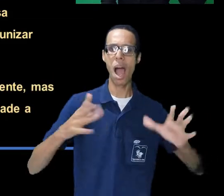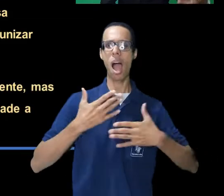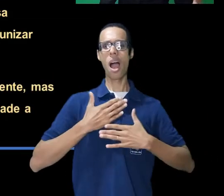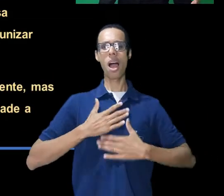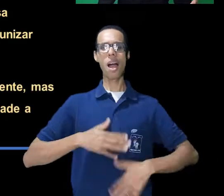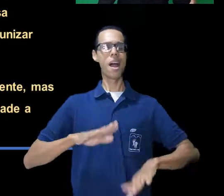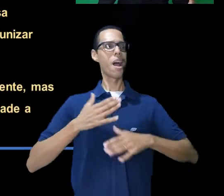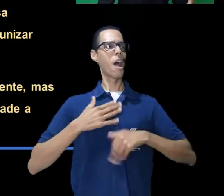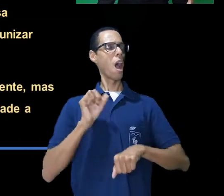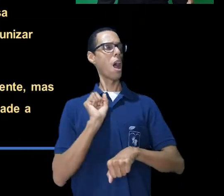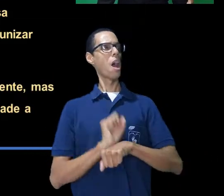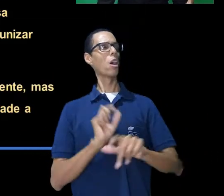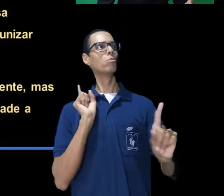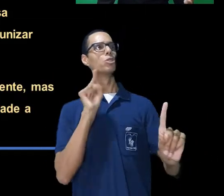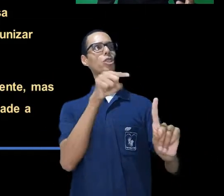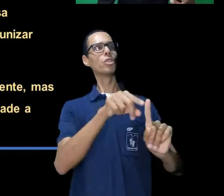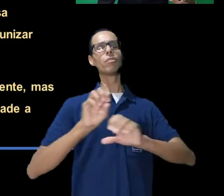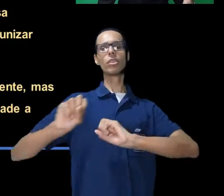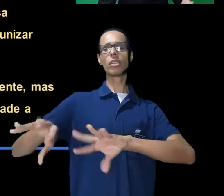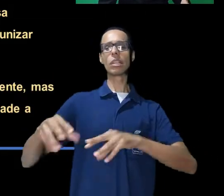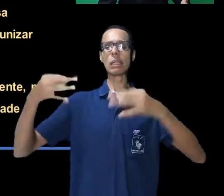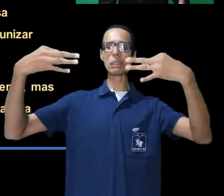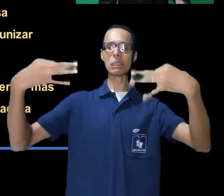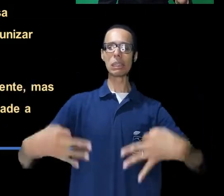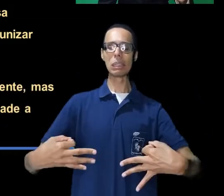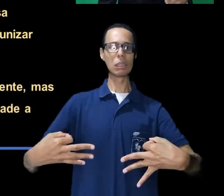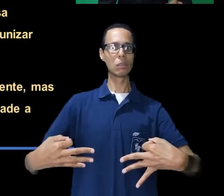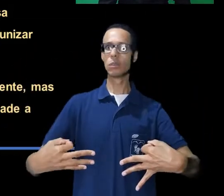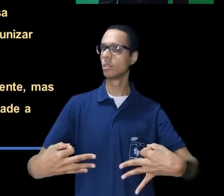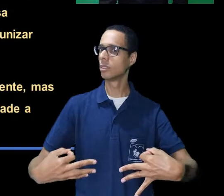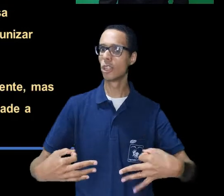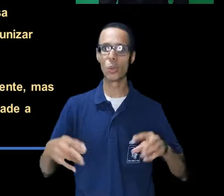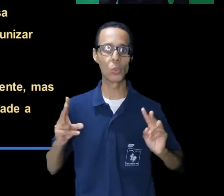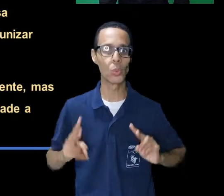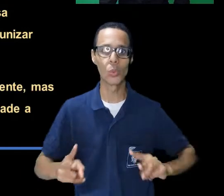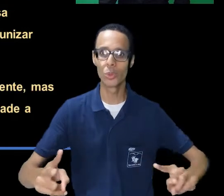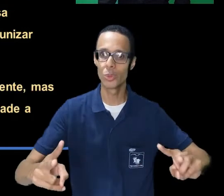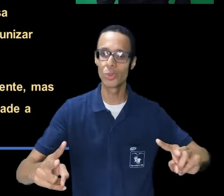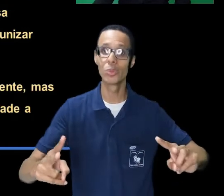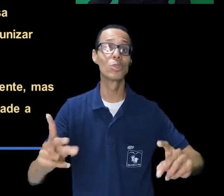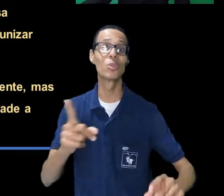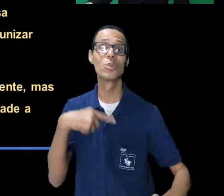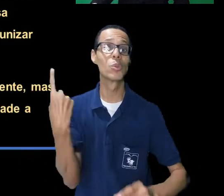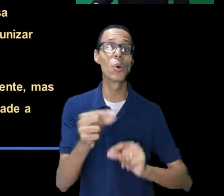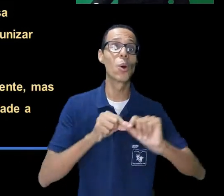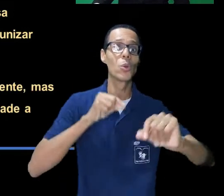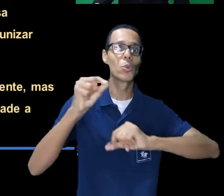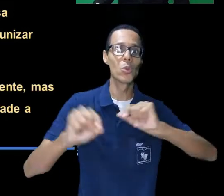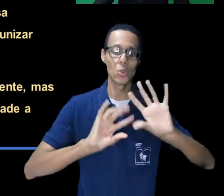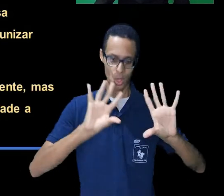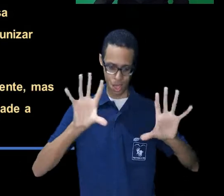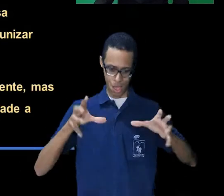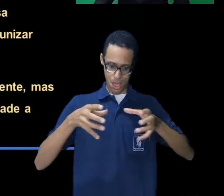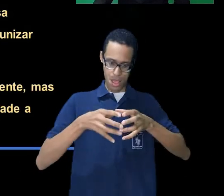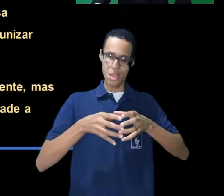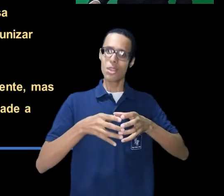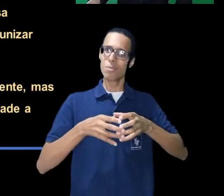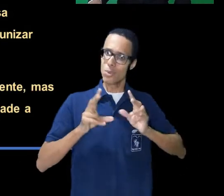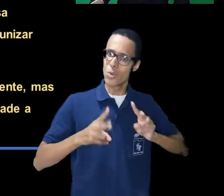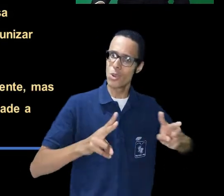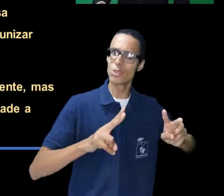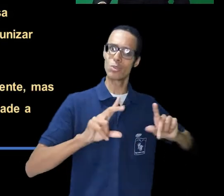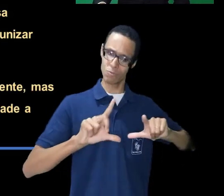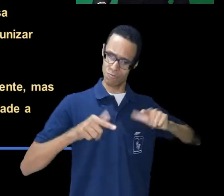vai ficar defasado. Portanto, que façamos enquanto equipe uma educação inclusiva de qualidade